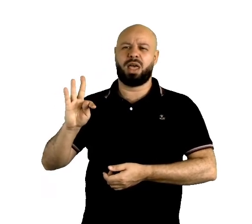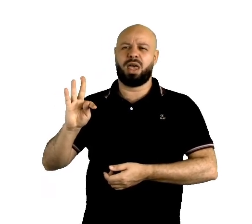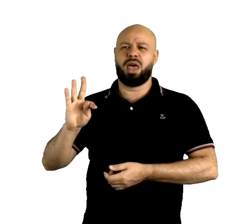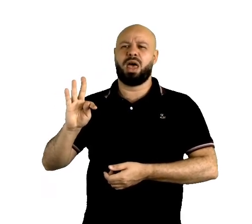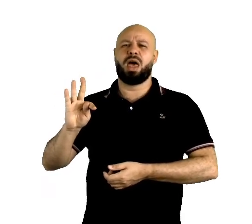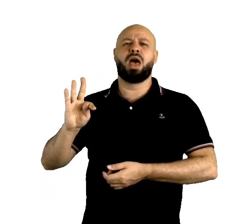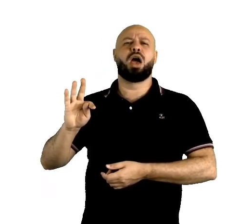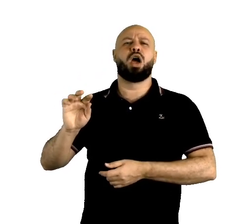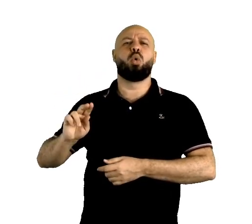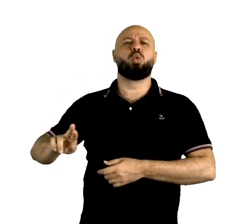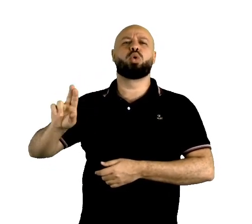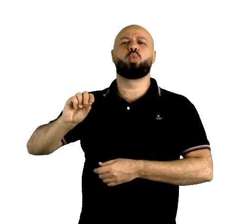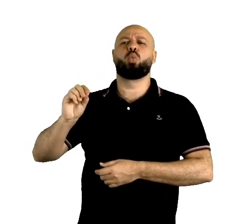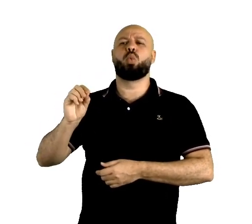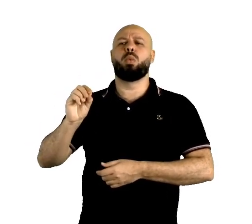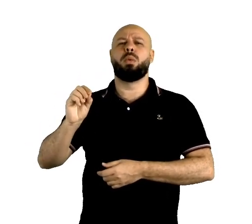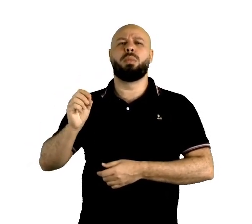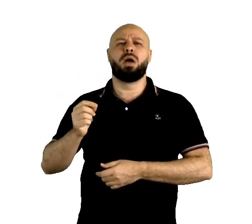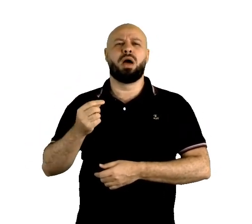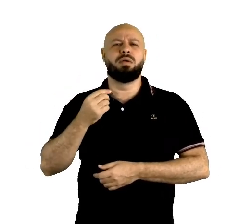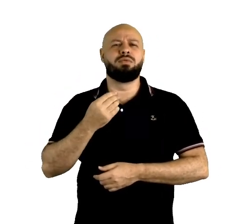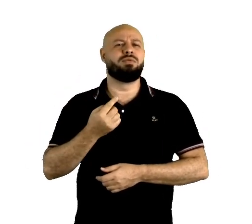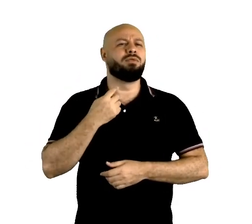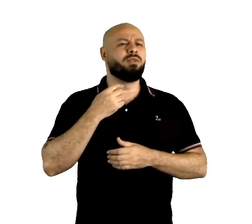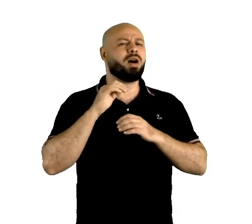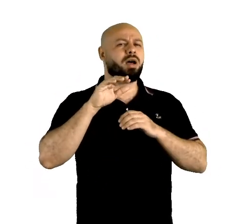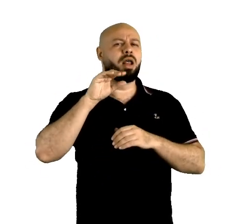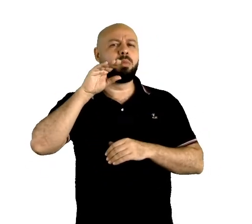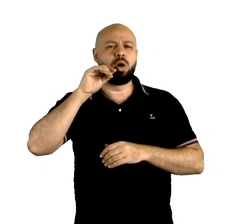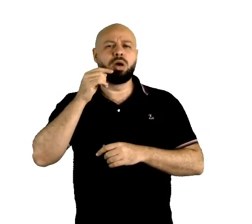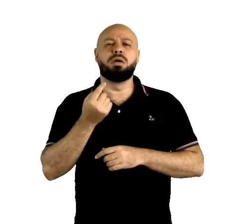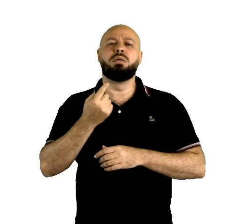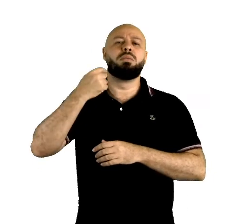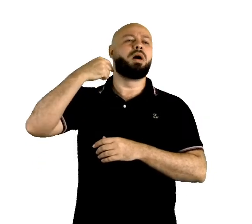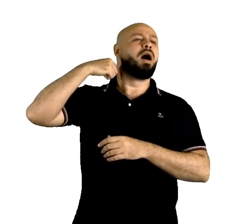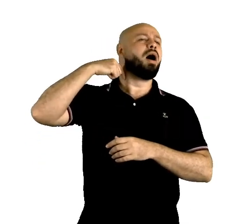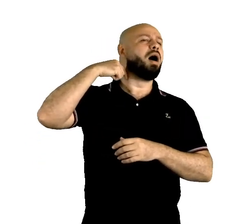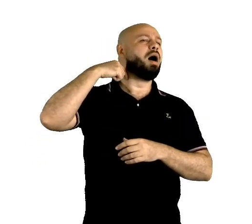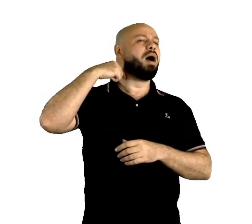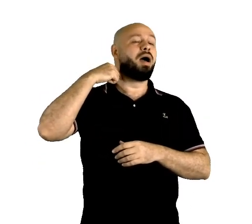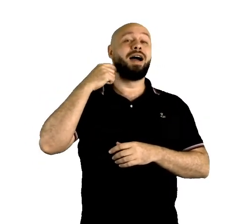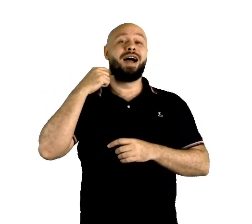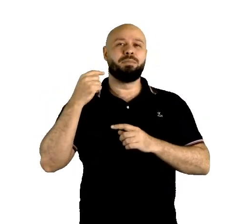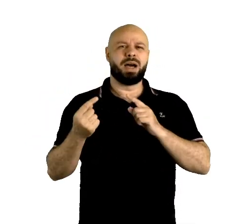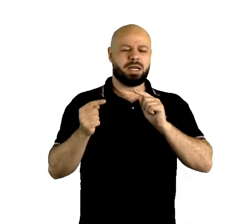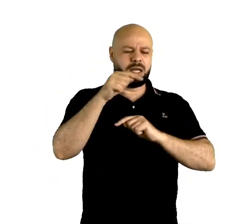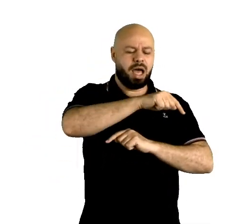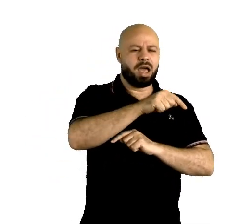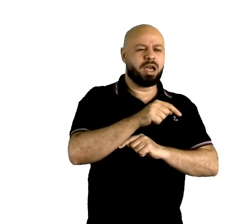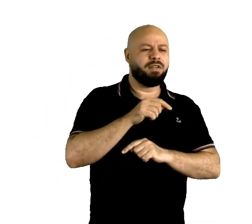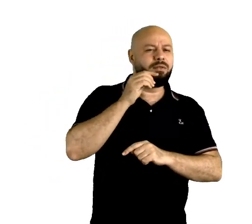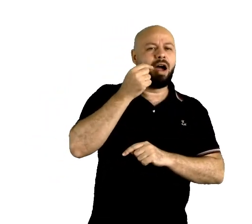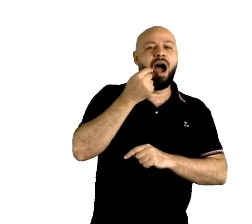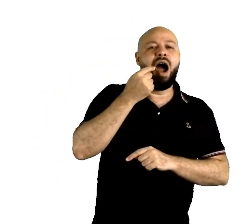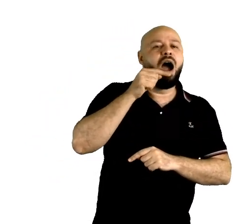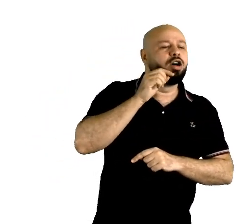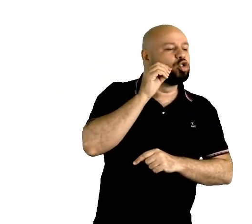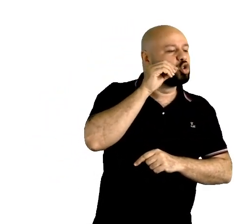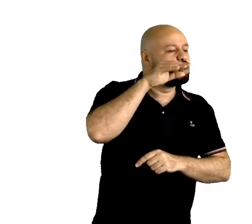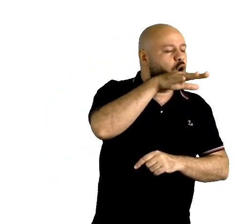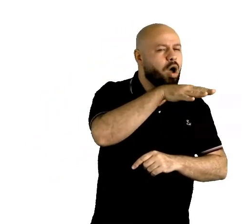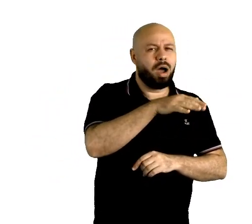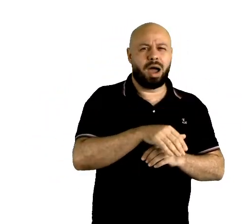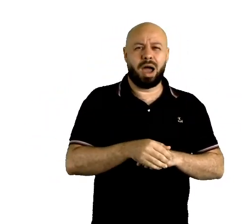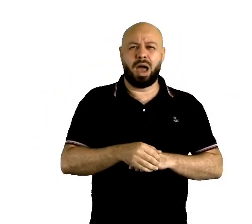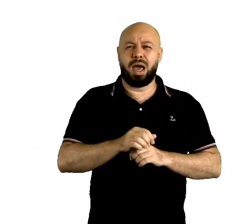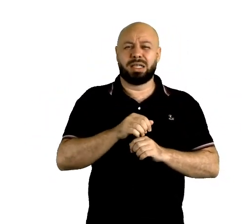de trás da boca. Na língua inglesa americana, gente tende a pronunciar mais na frente, né? Class. Você observa que o som, ele sai